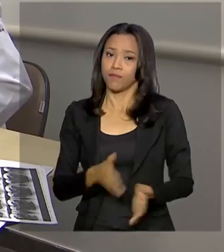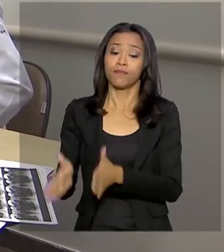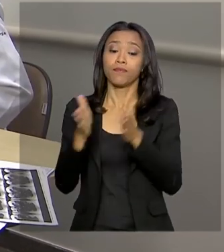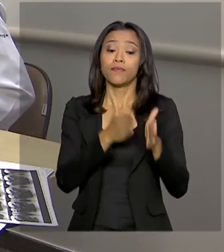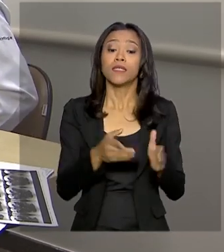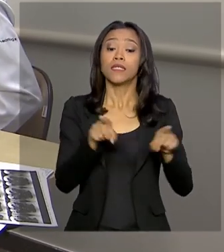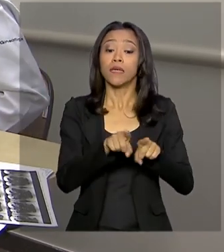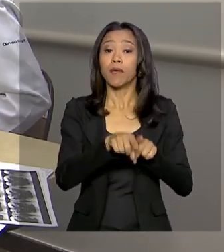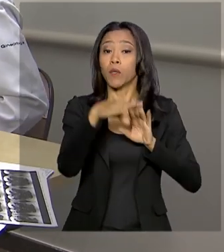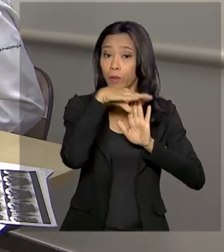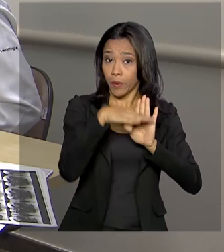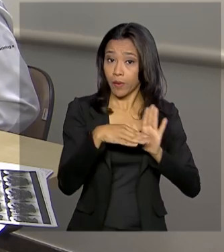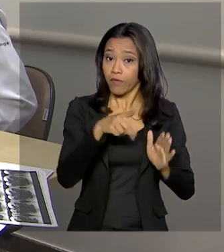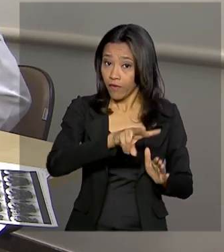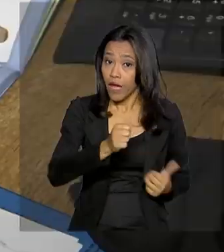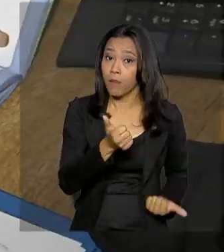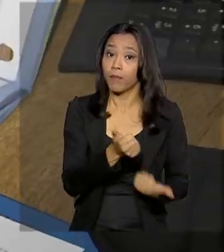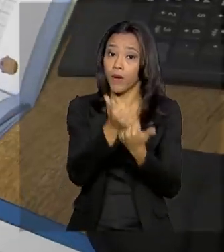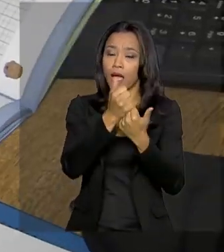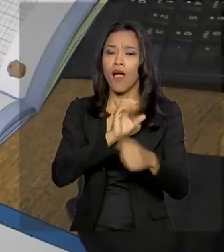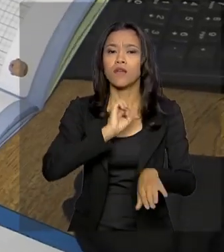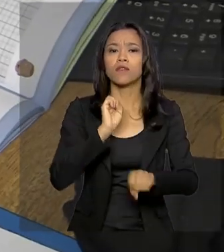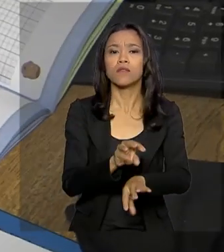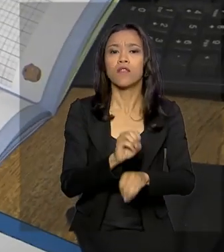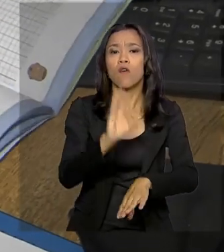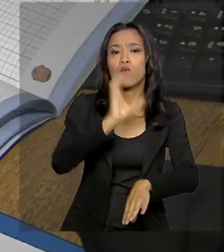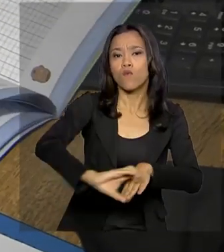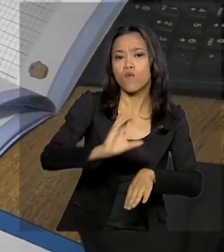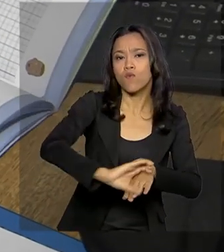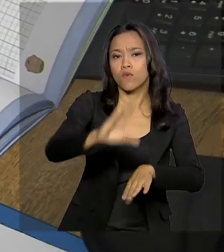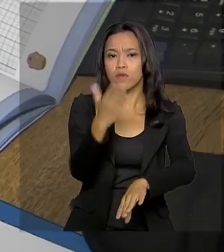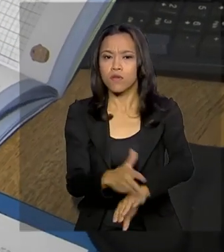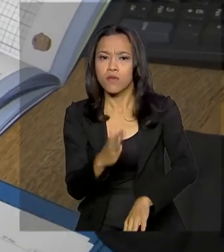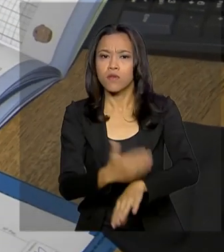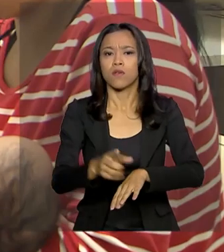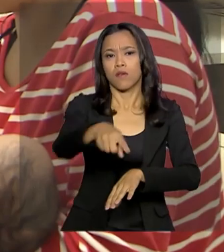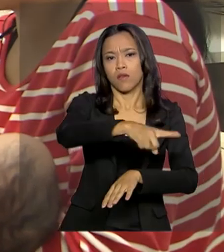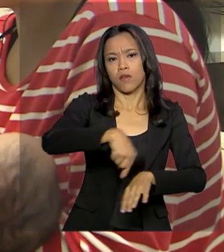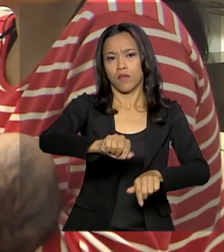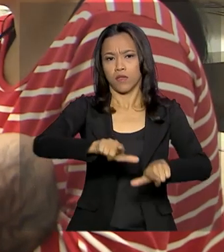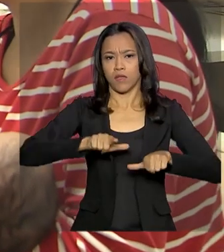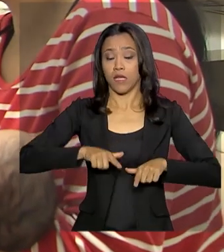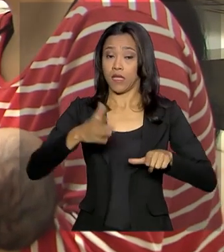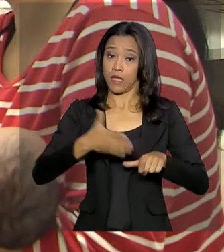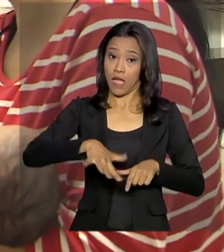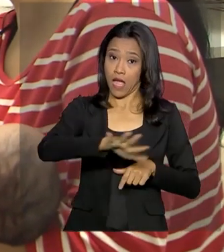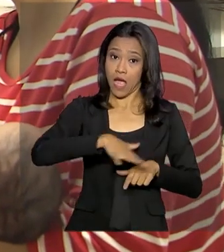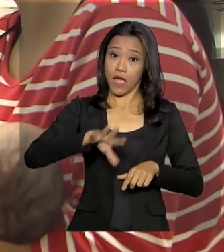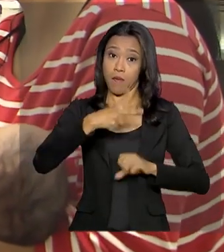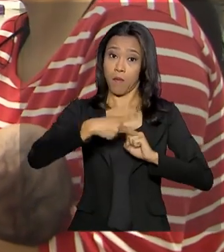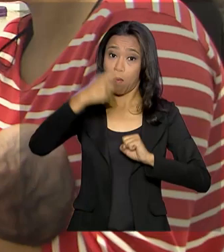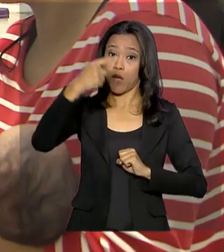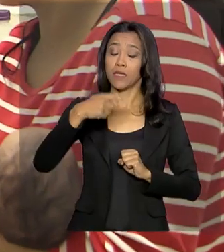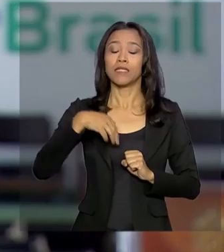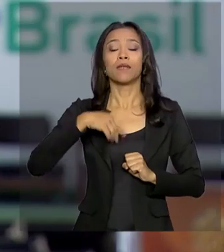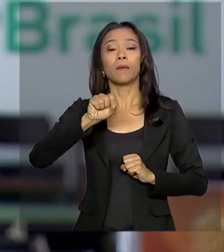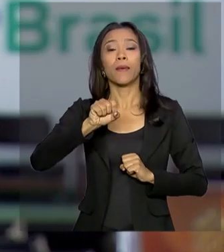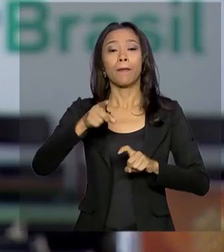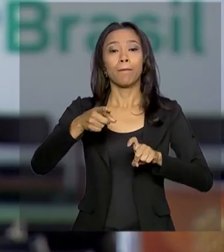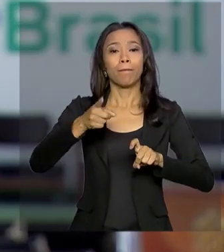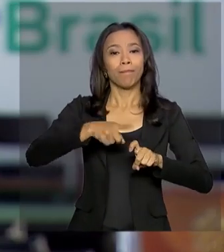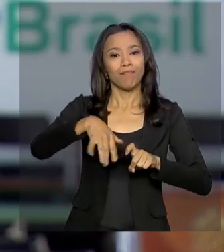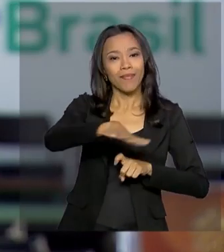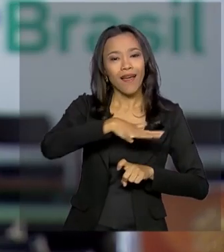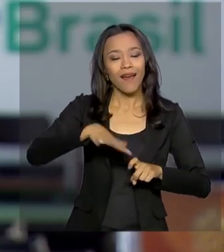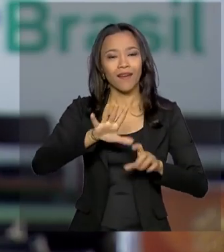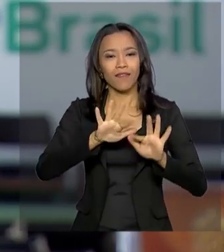qualificação dos médicos com curso de especialização e titulação em medicina de família e comunidade. A